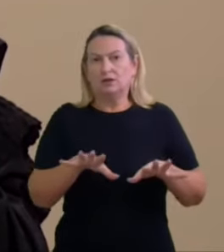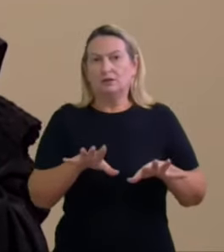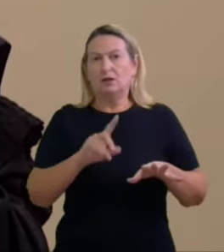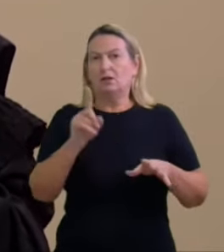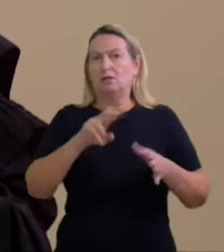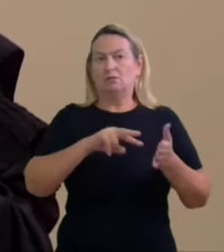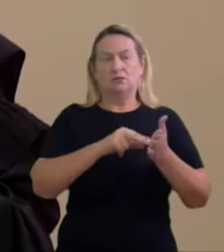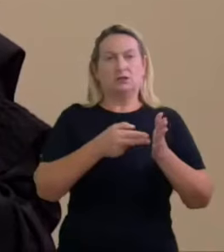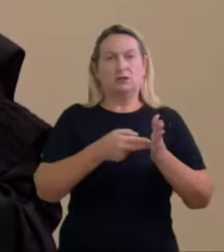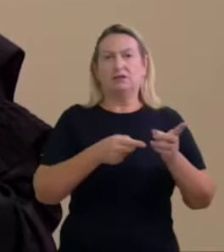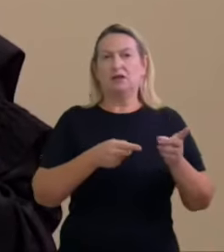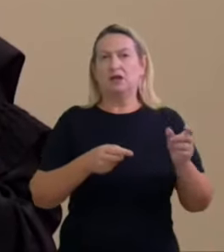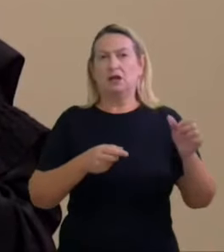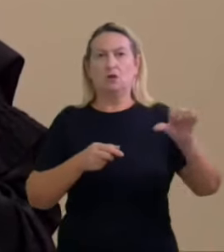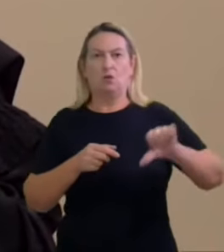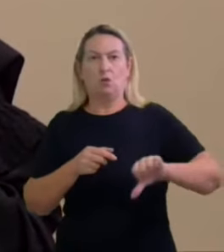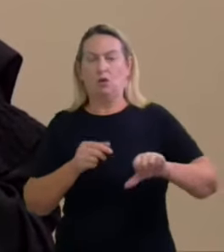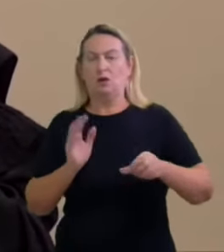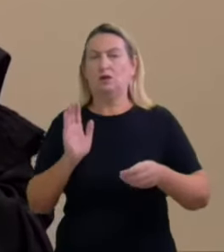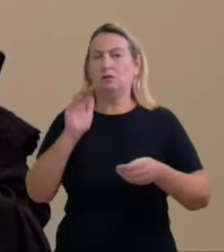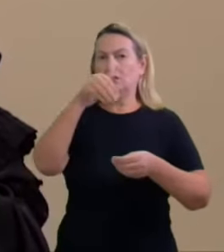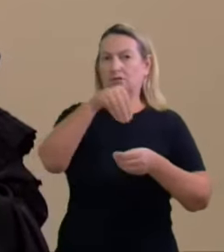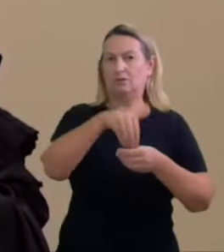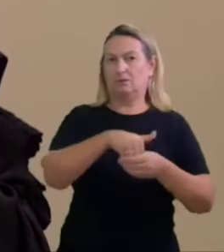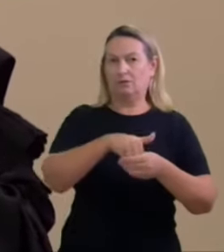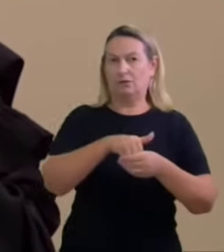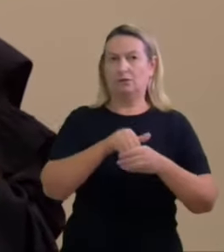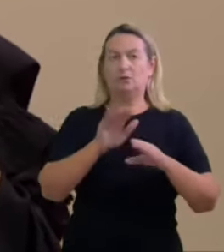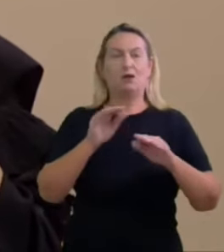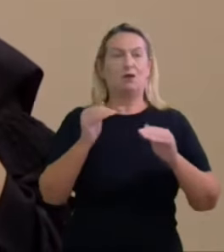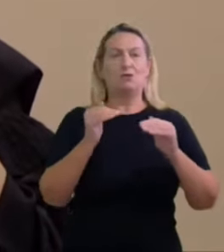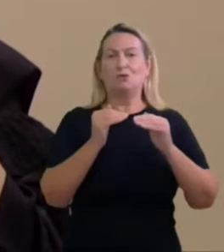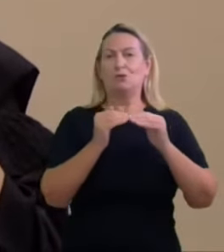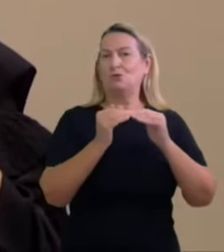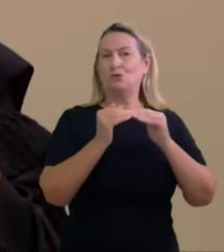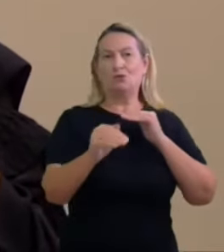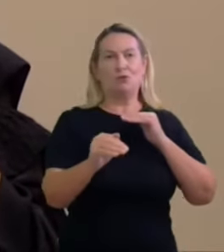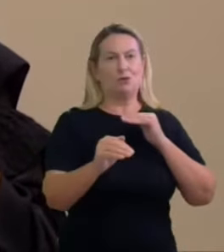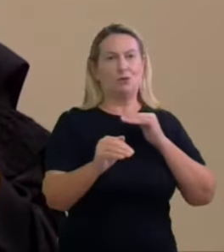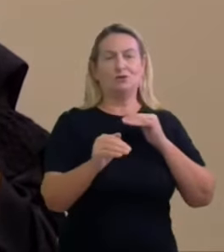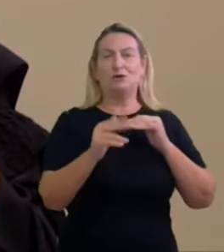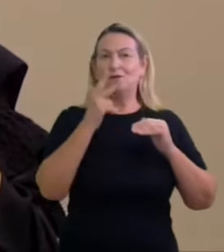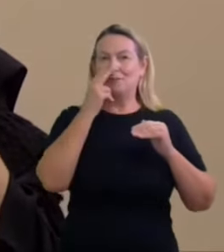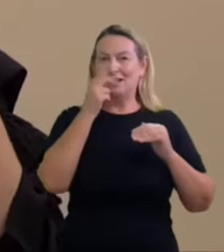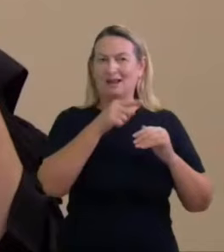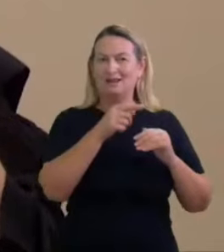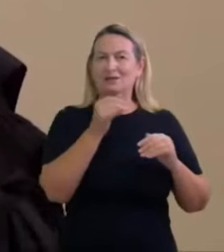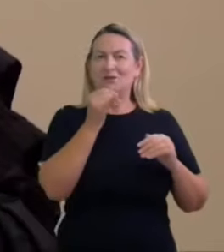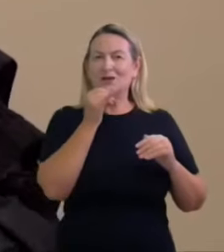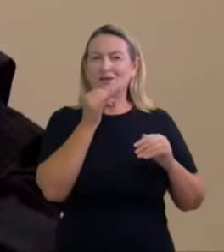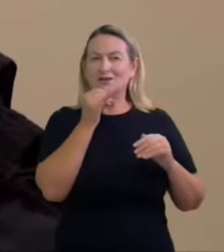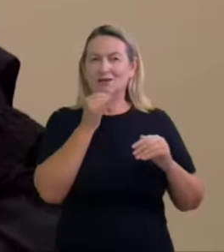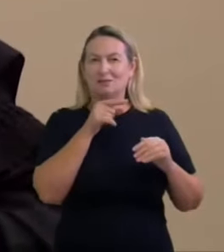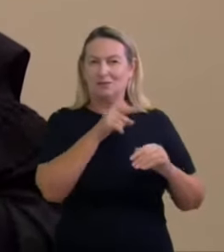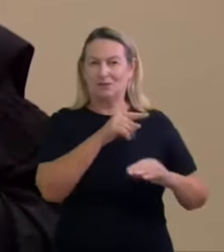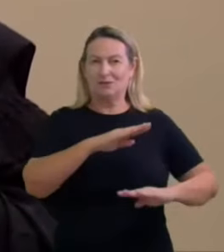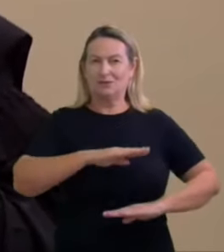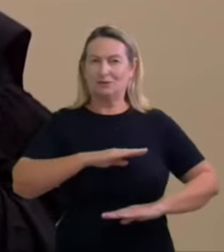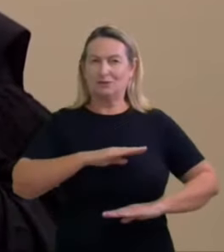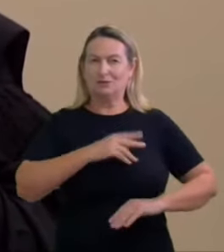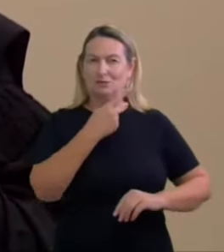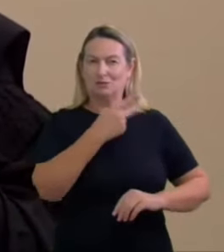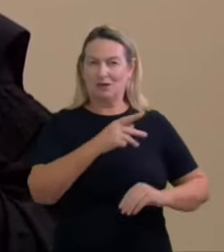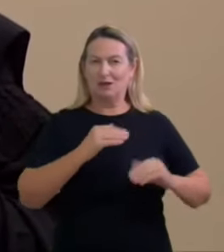eu peço mil desculpas por discordar mas a divergência quer sugerir que a circunstância de Joaquim Barbosa não ter se candidatado poderia de alguma estranha forma